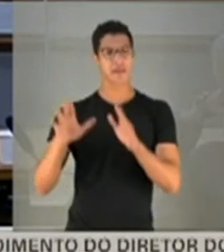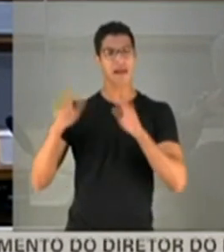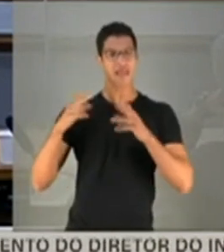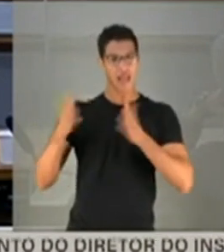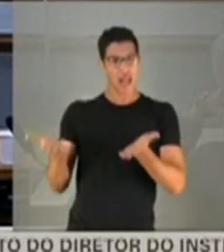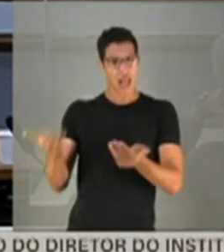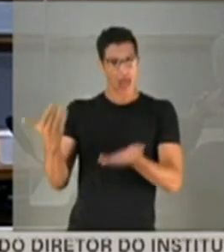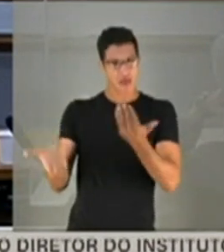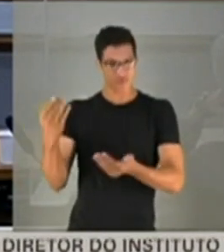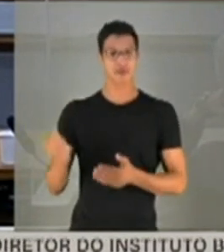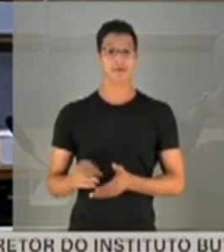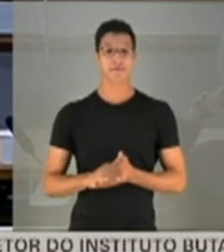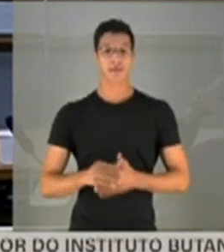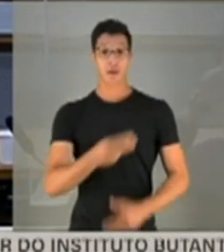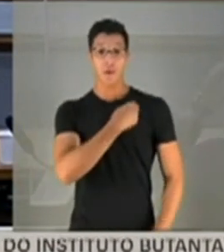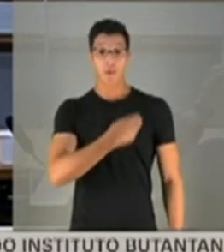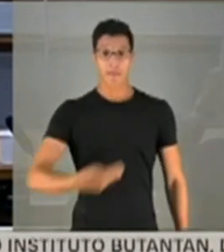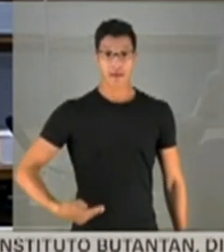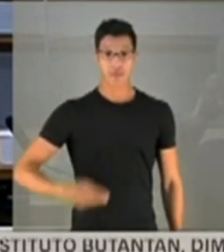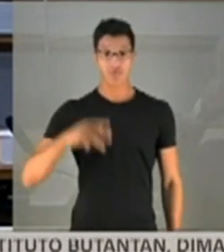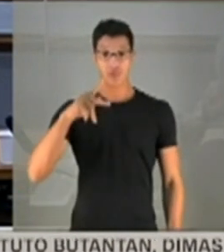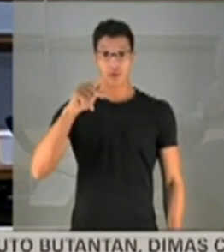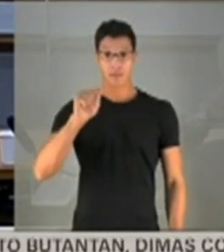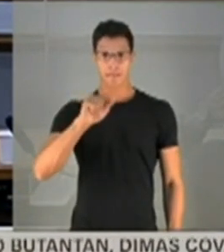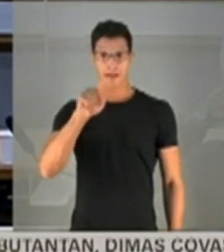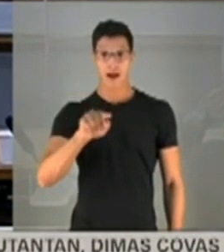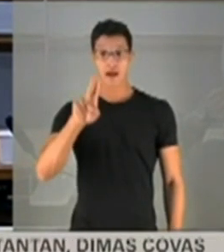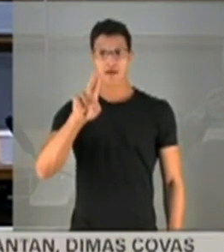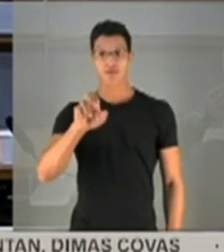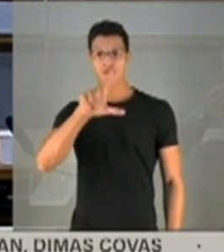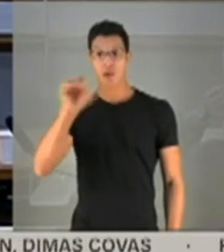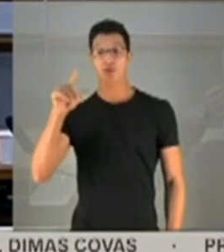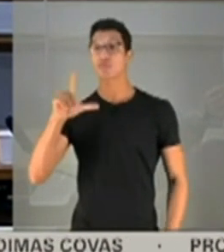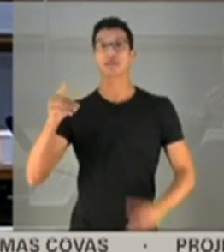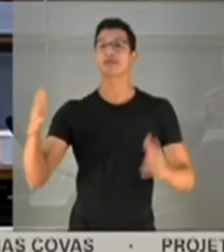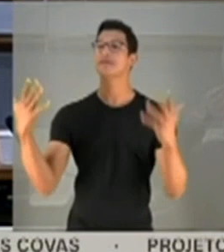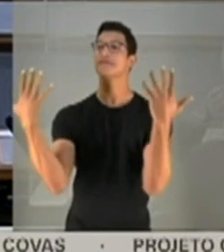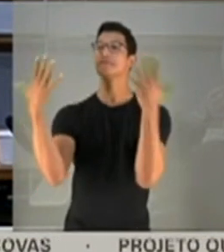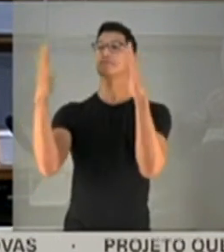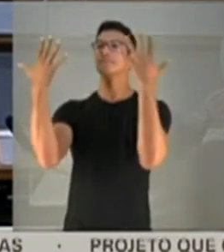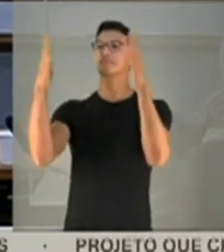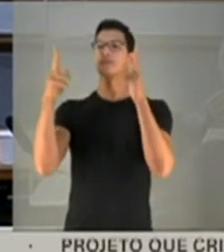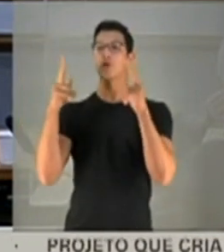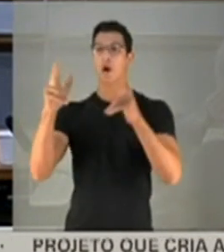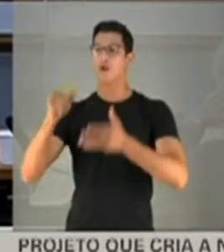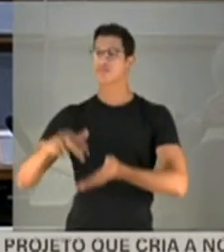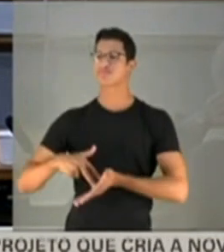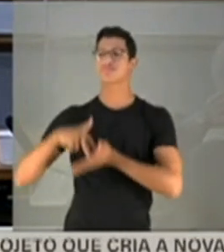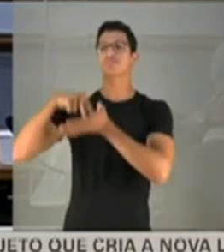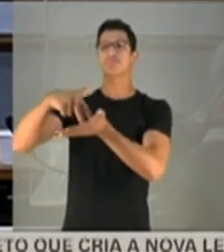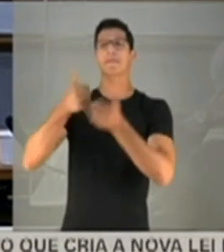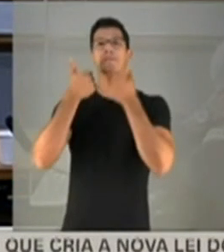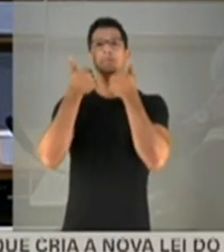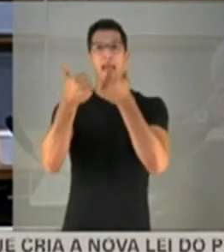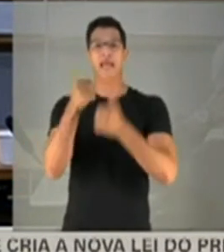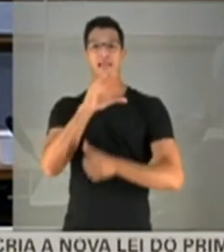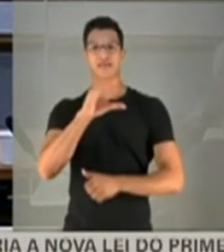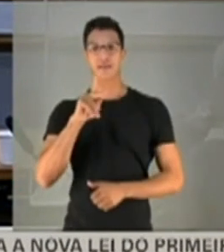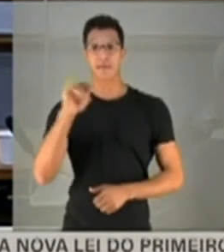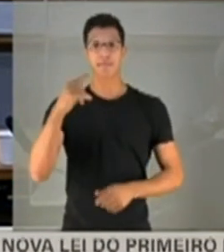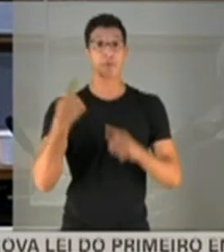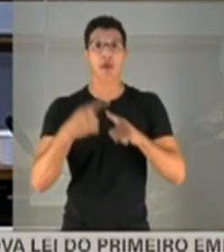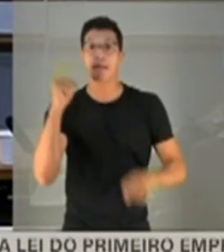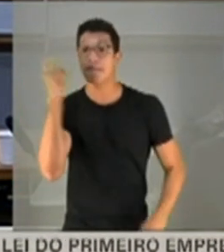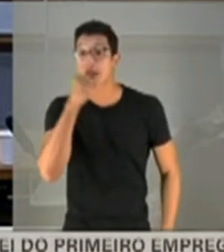longe. O ministro Pazuello, que vocês decantaram ele como saiu-se bem na CPI, porque mentiu